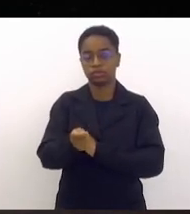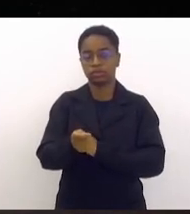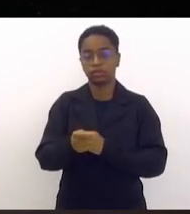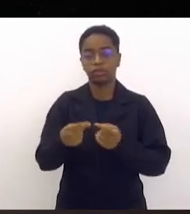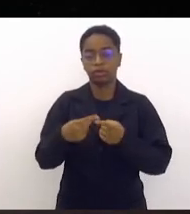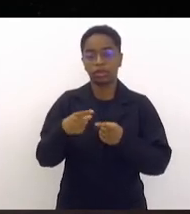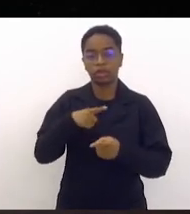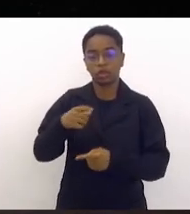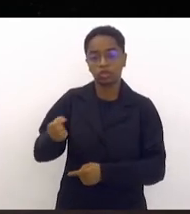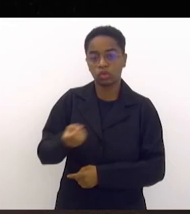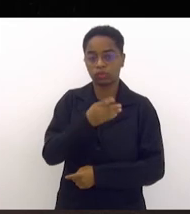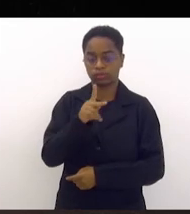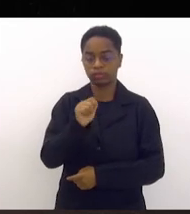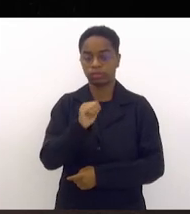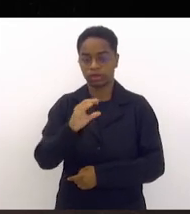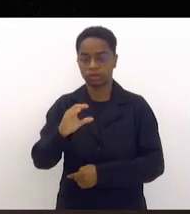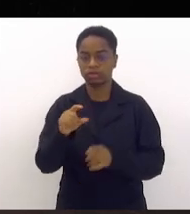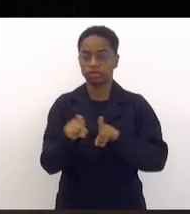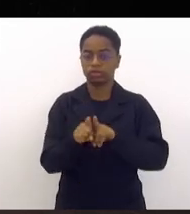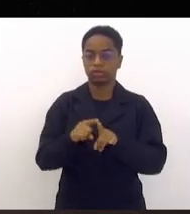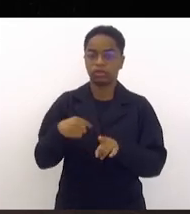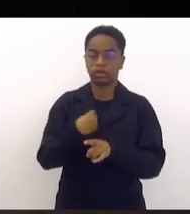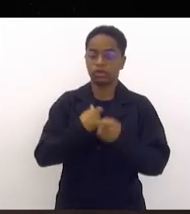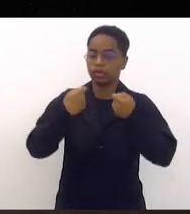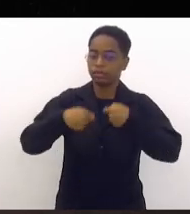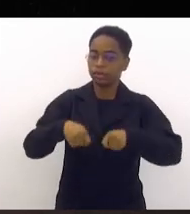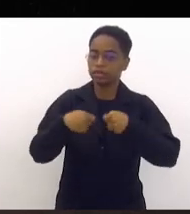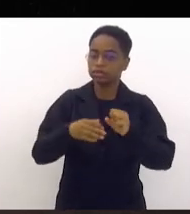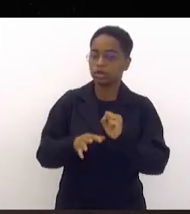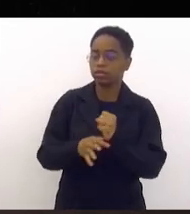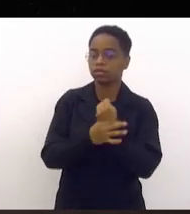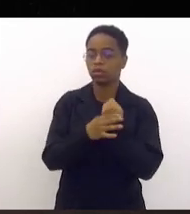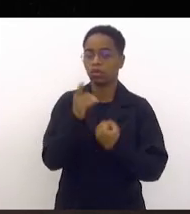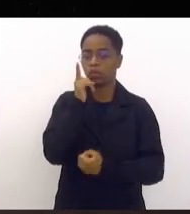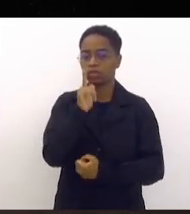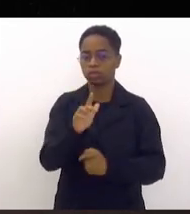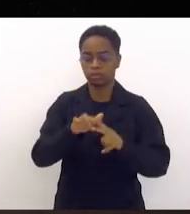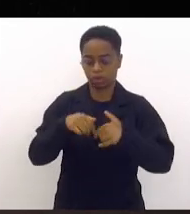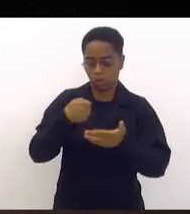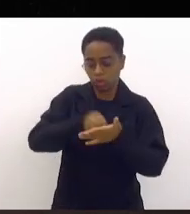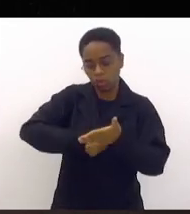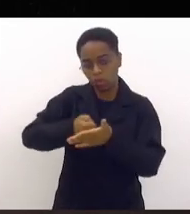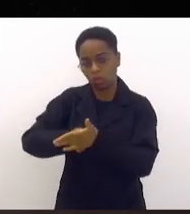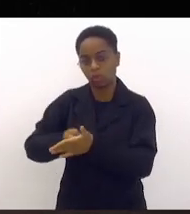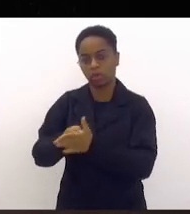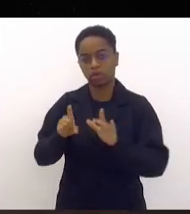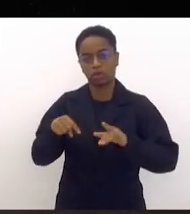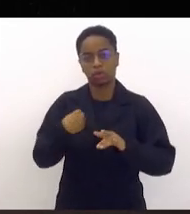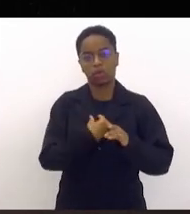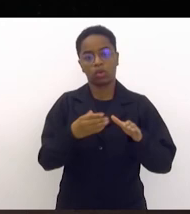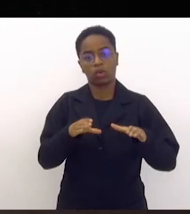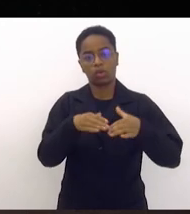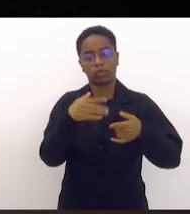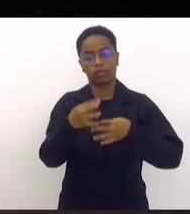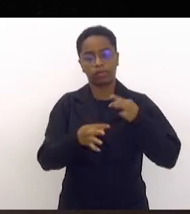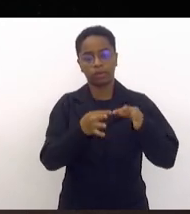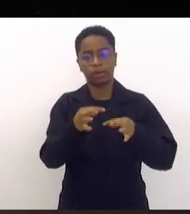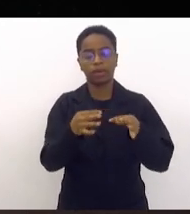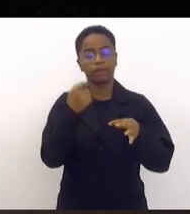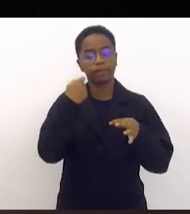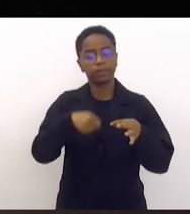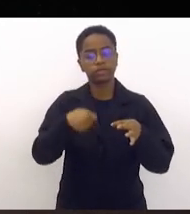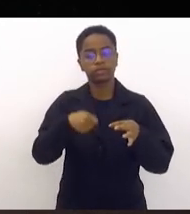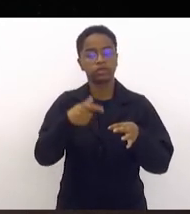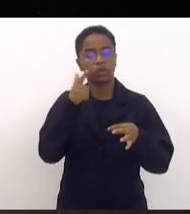PAC. Precisamos também garantir através da luta da nossa frente parlamentar a qualificação